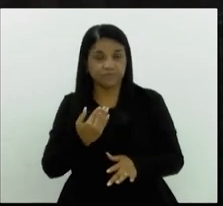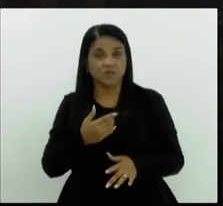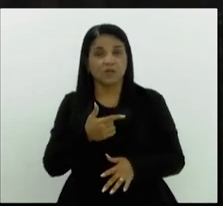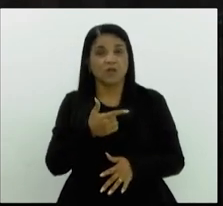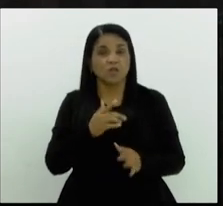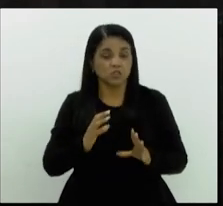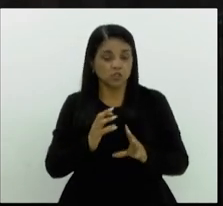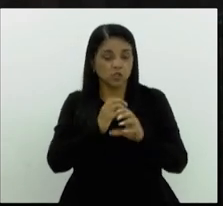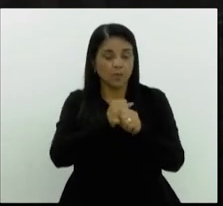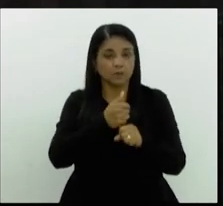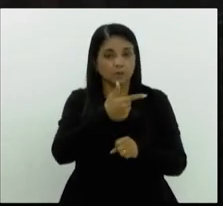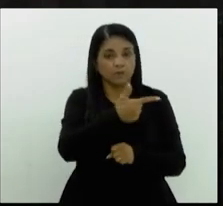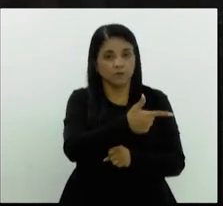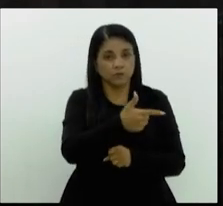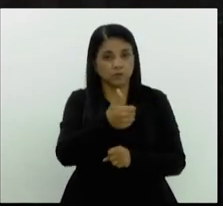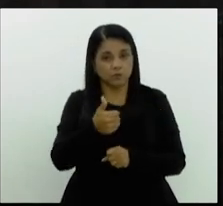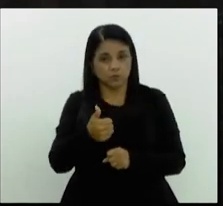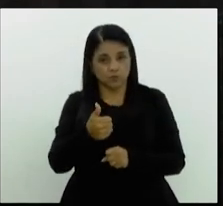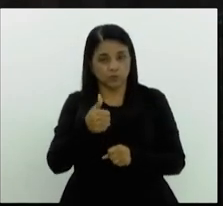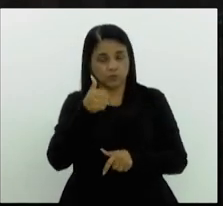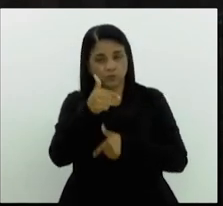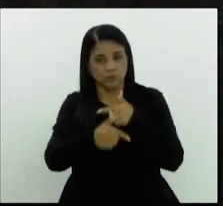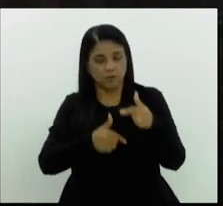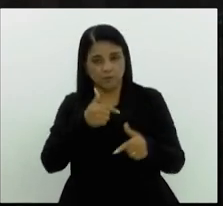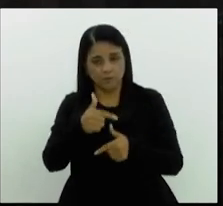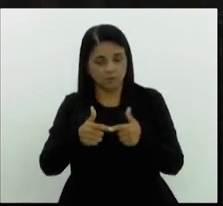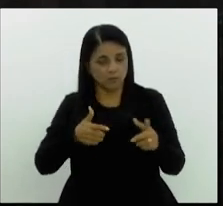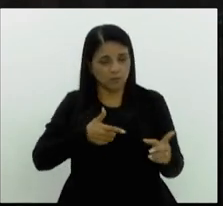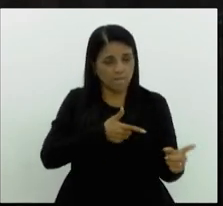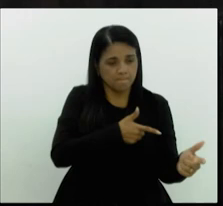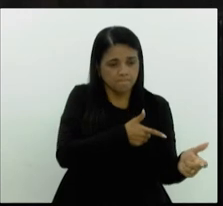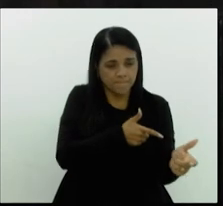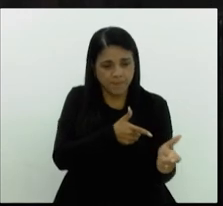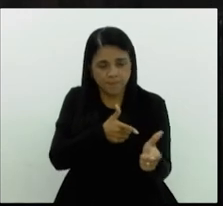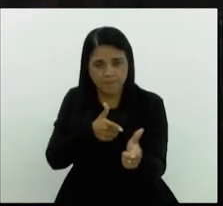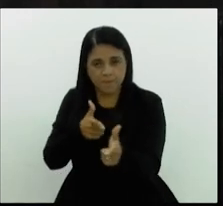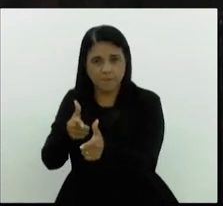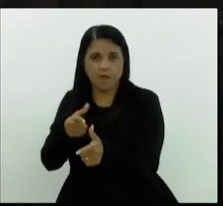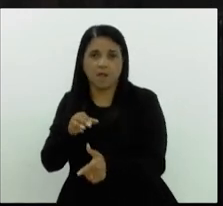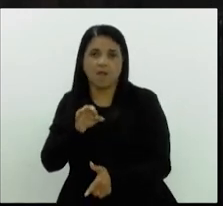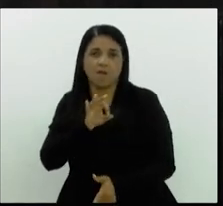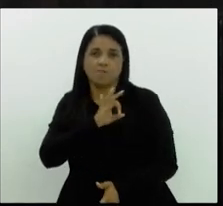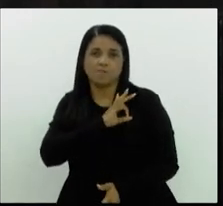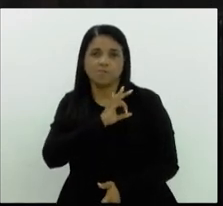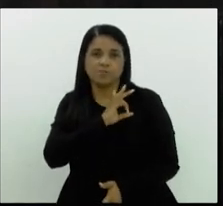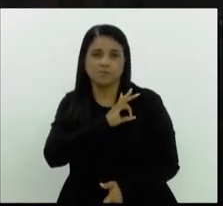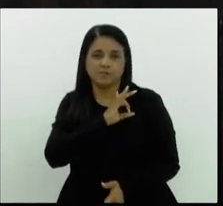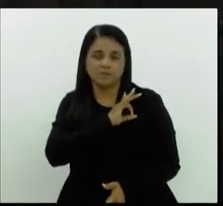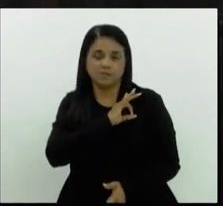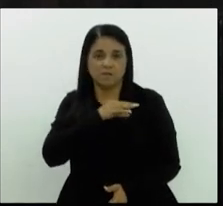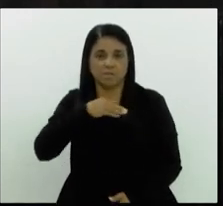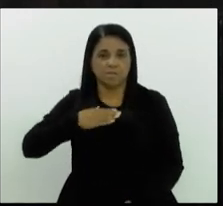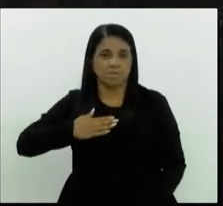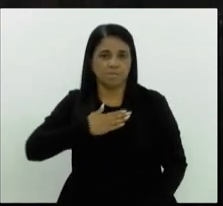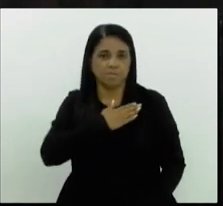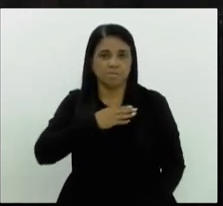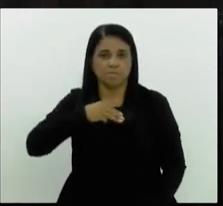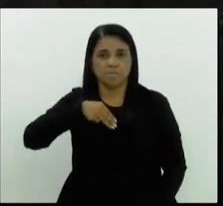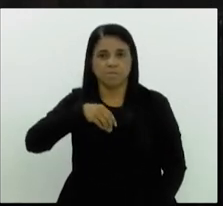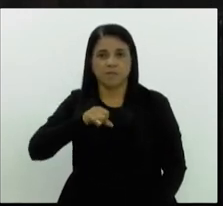trabalhadores foram assassinados pelas mãos da polícia militar no estado do Pará